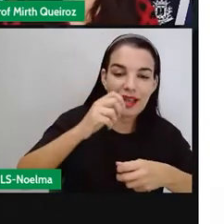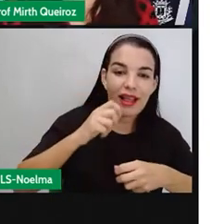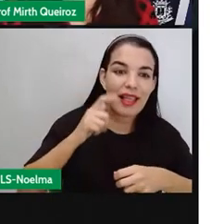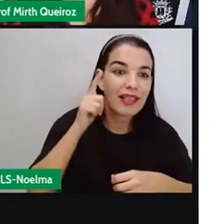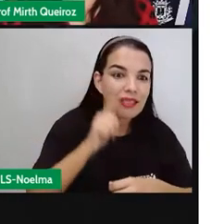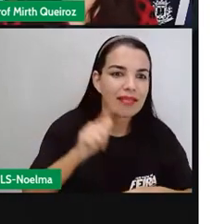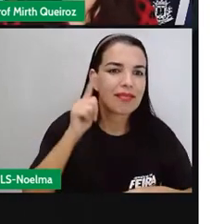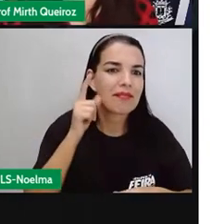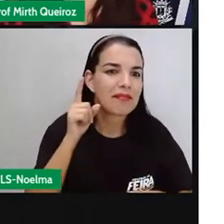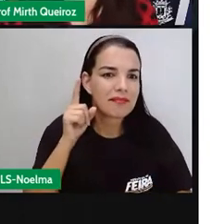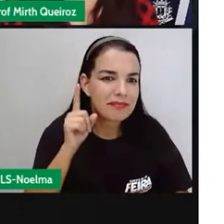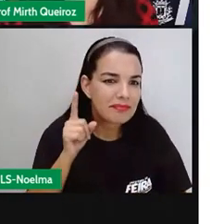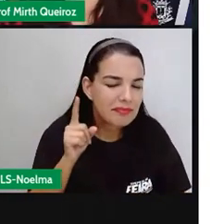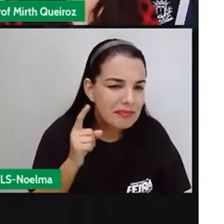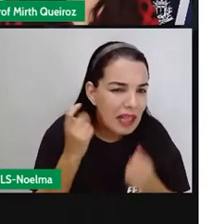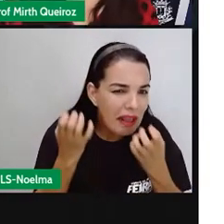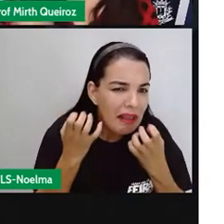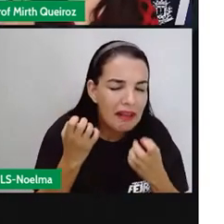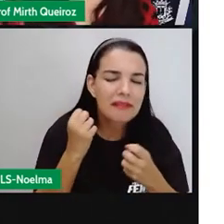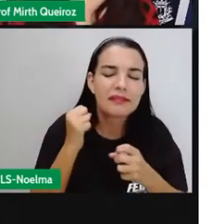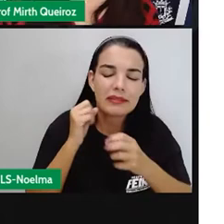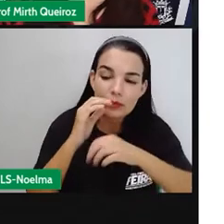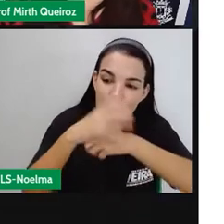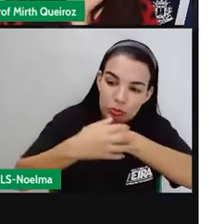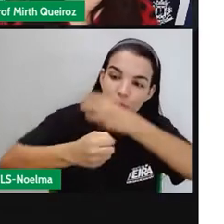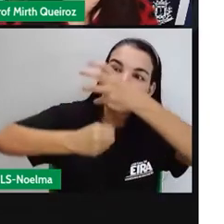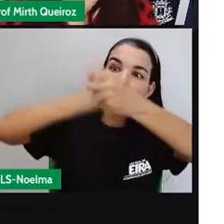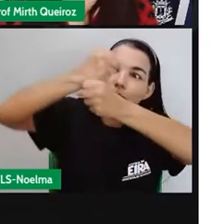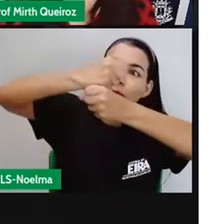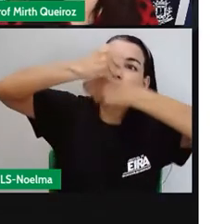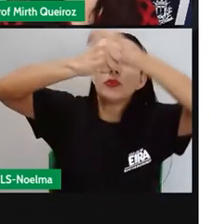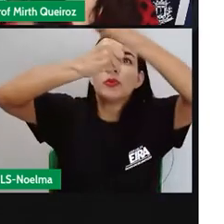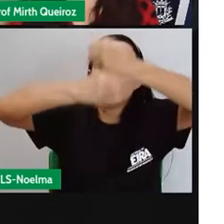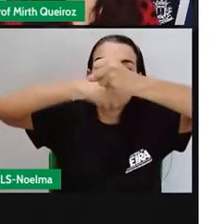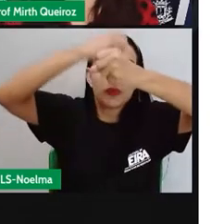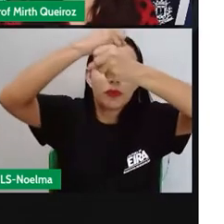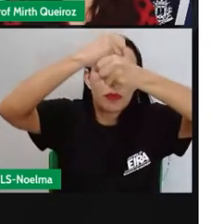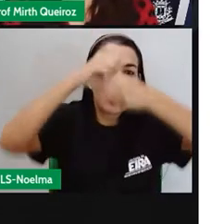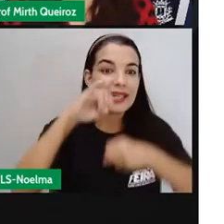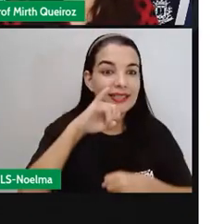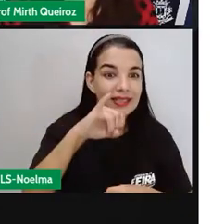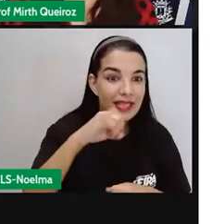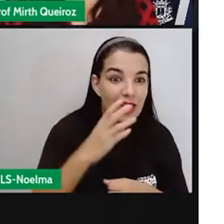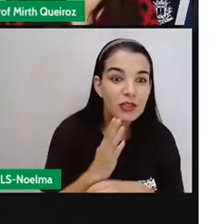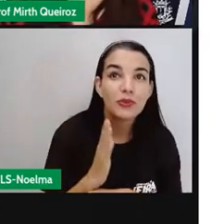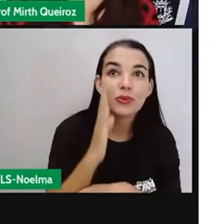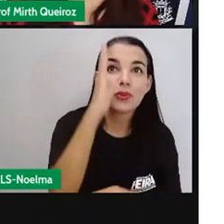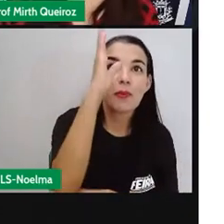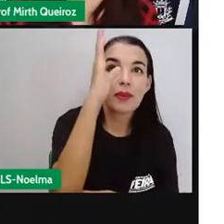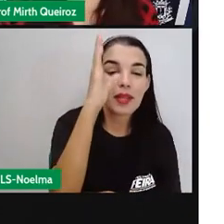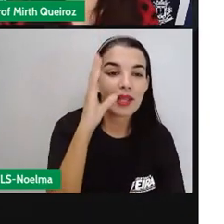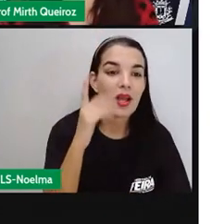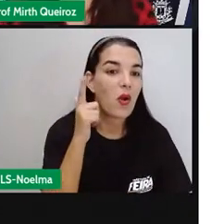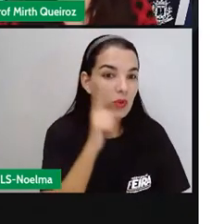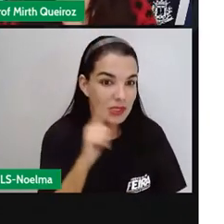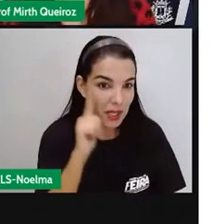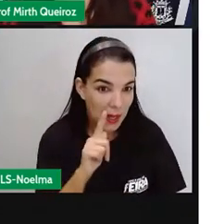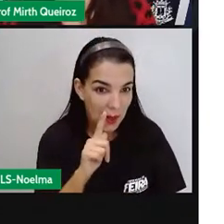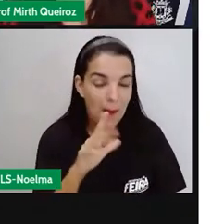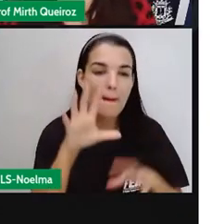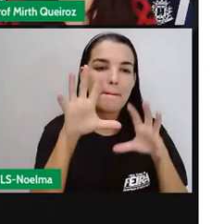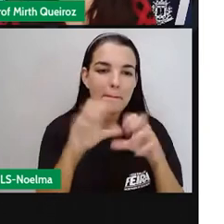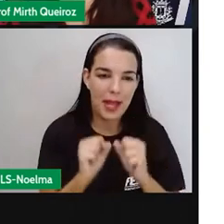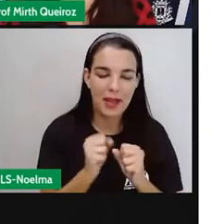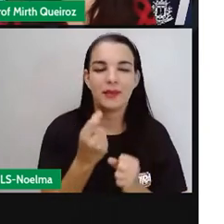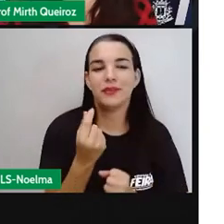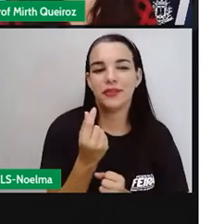tentar subir no pau de sebo para poder pegar o dinheiro. Quem conseguir pegar o dinheiro, aí fica com o dinheiro. É um tipo de